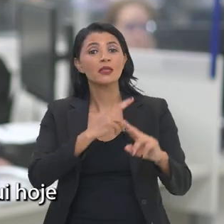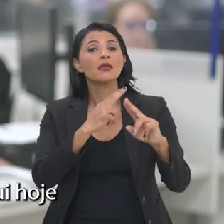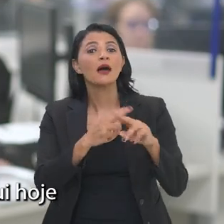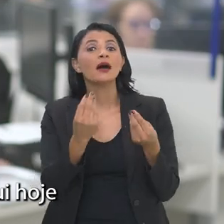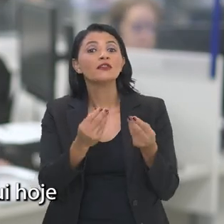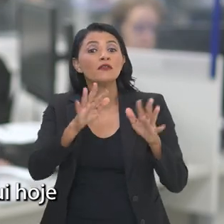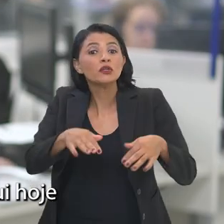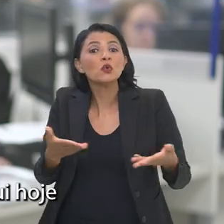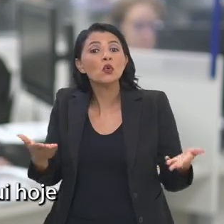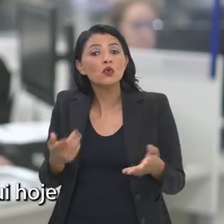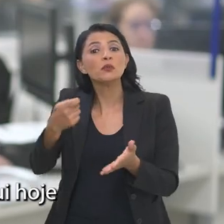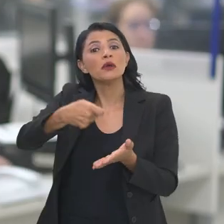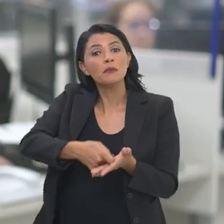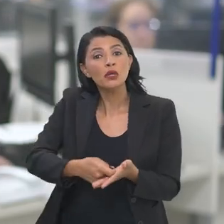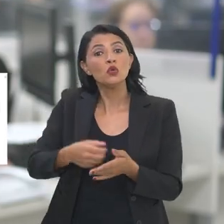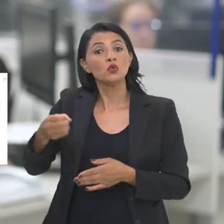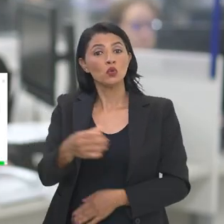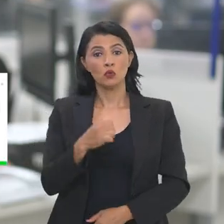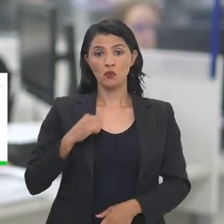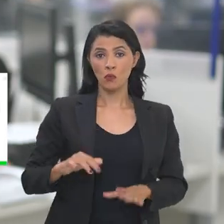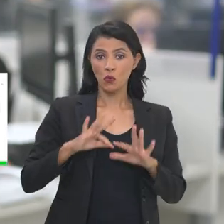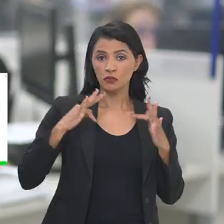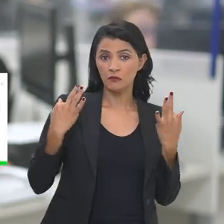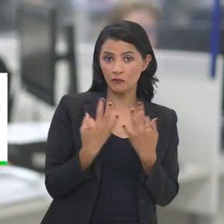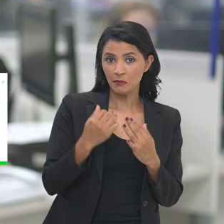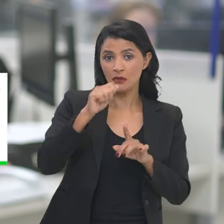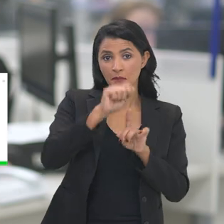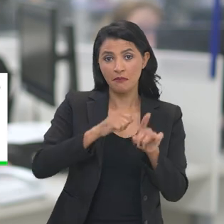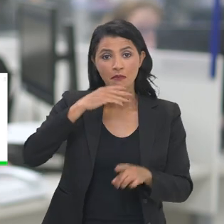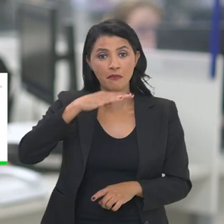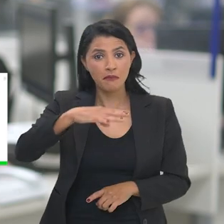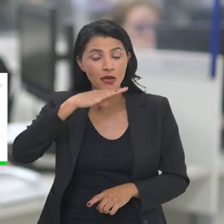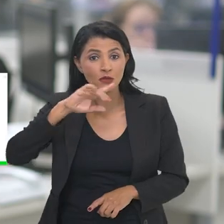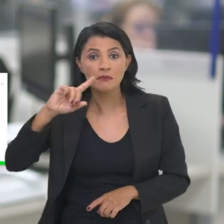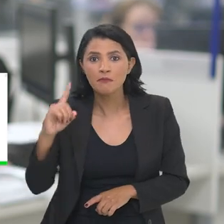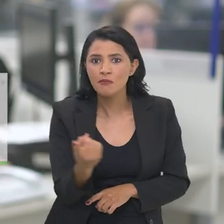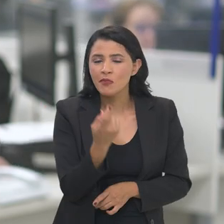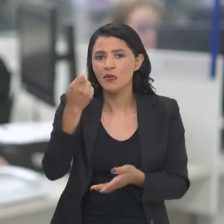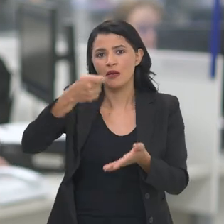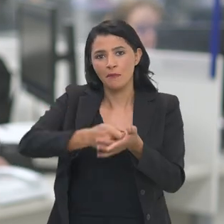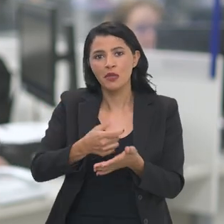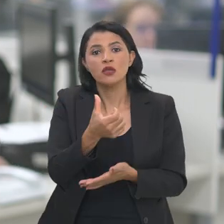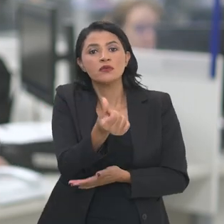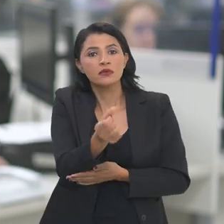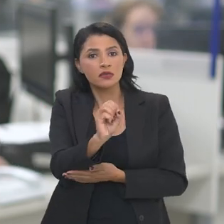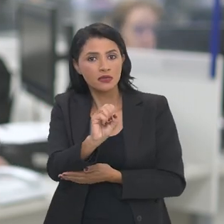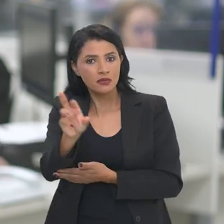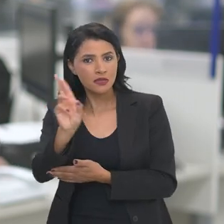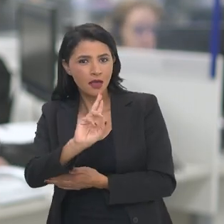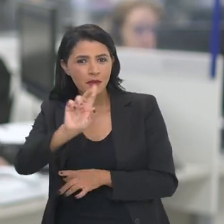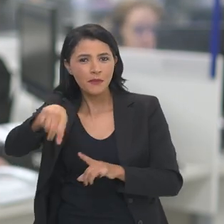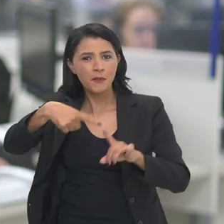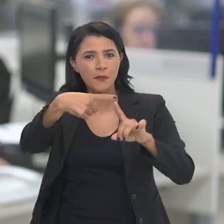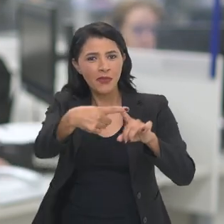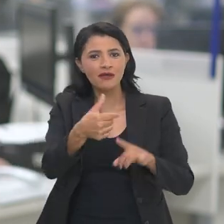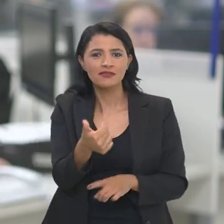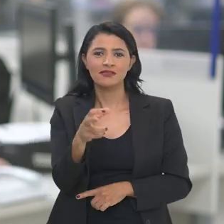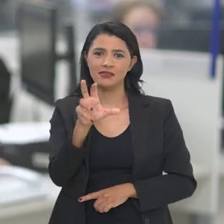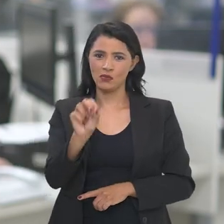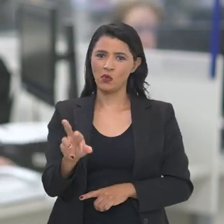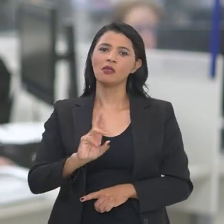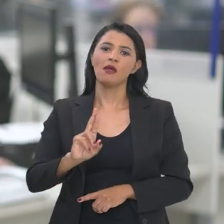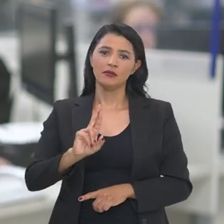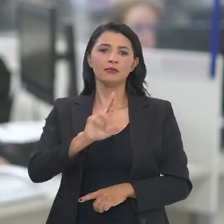A Caixa Econômica Federal conclui hoje o pagamento do novo Bolsa Família, em março. Essa é a primeira leva, com valor de 600 reais